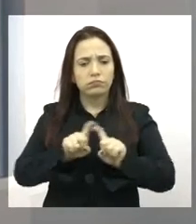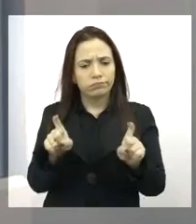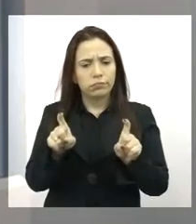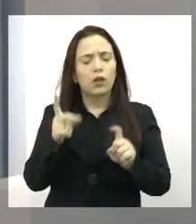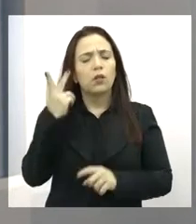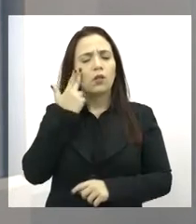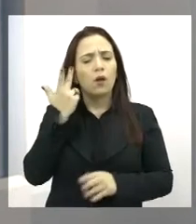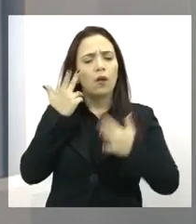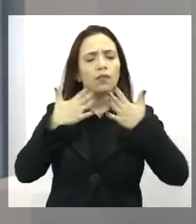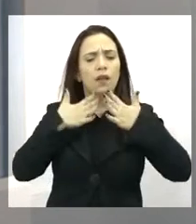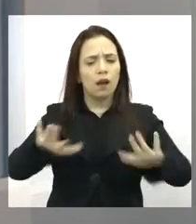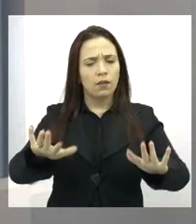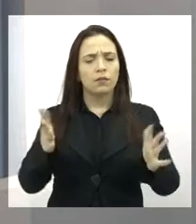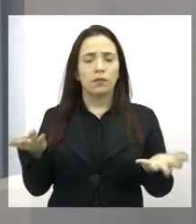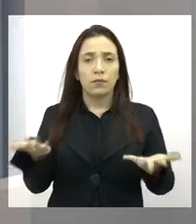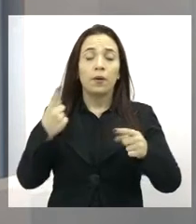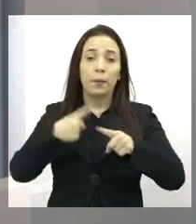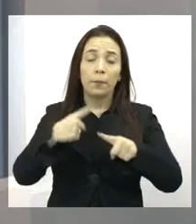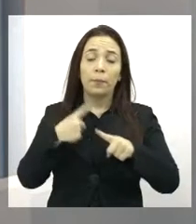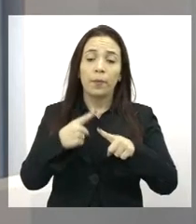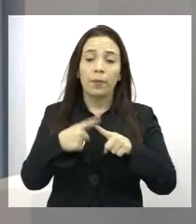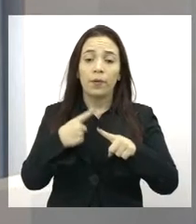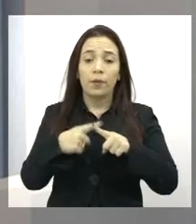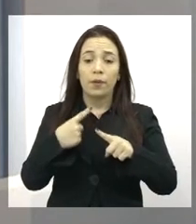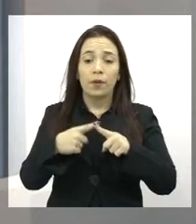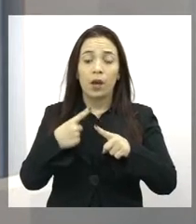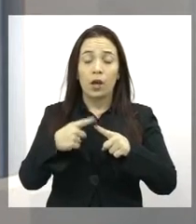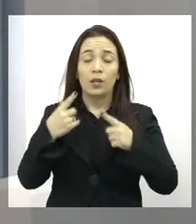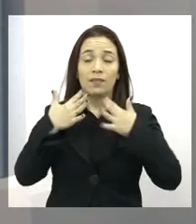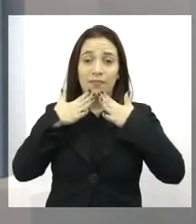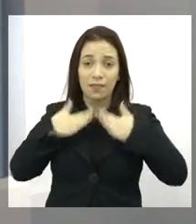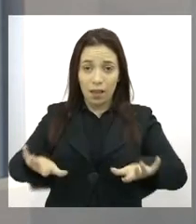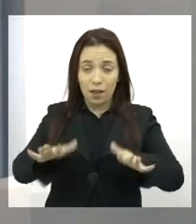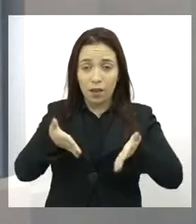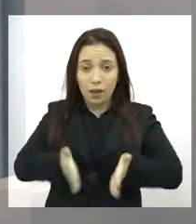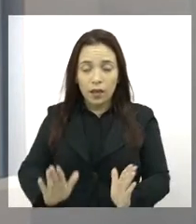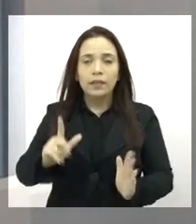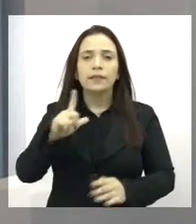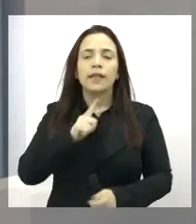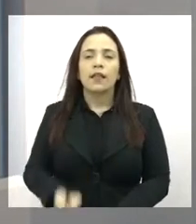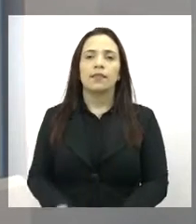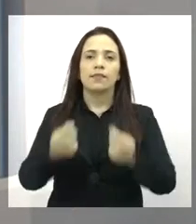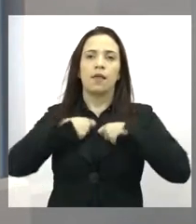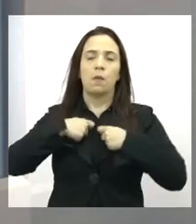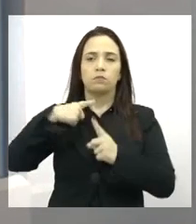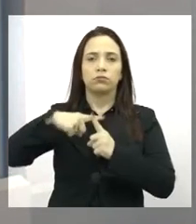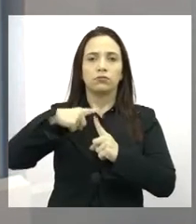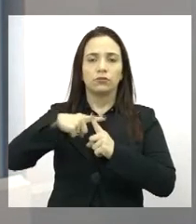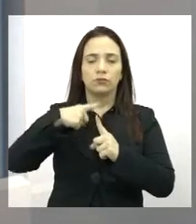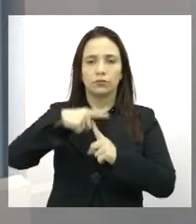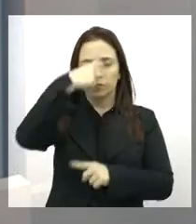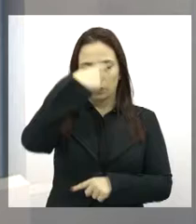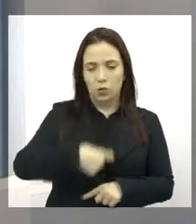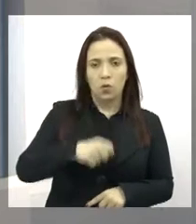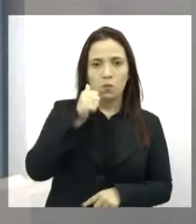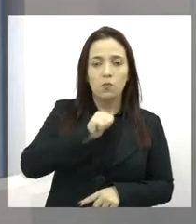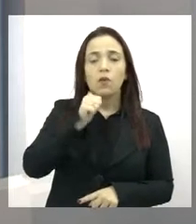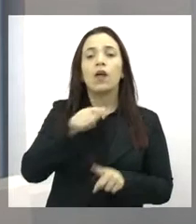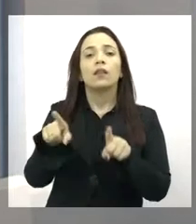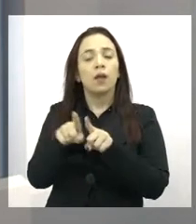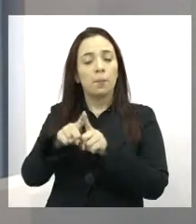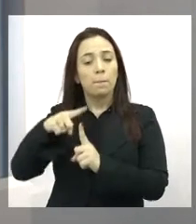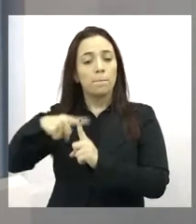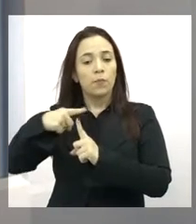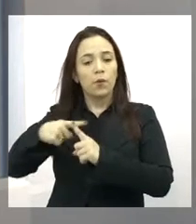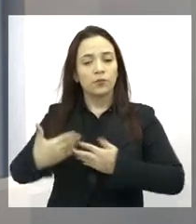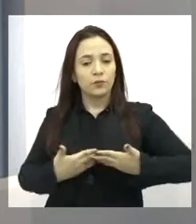Da forma mais natural possível, porque o parto normal traz uma série de benefícios não só para a mulher, quanto para o bebê.